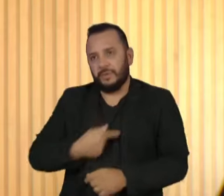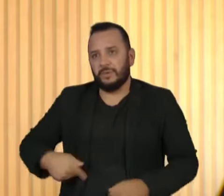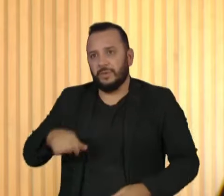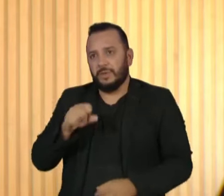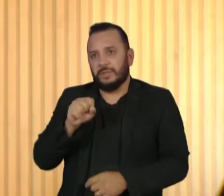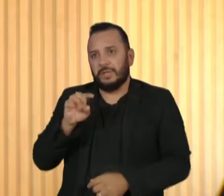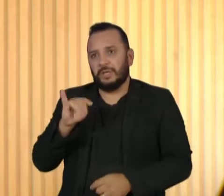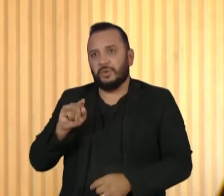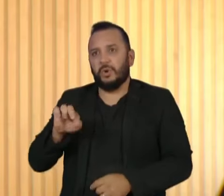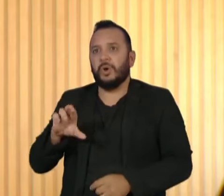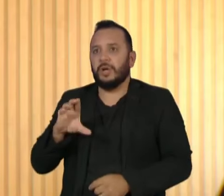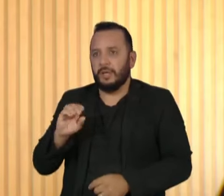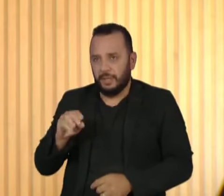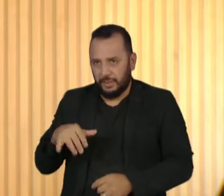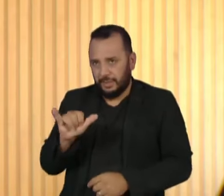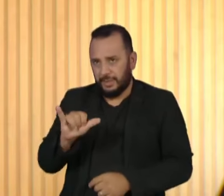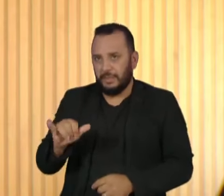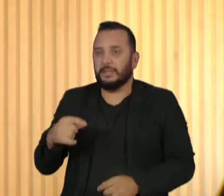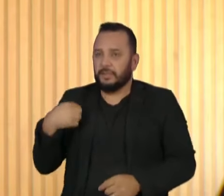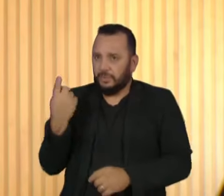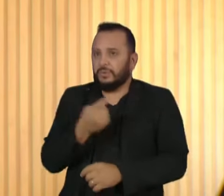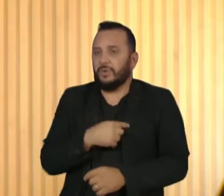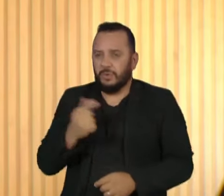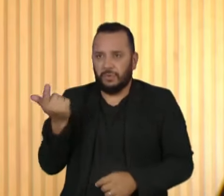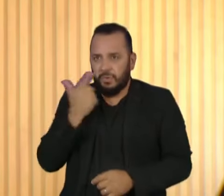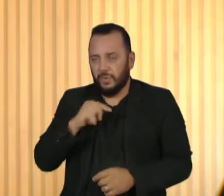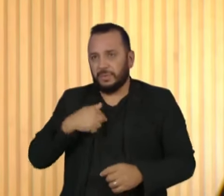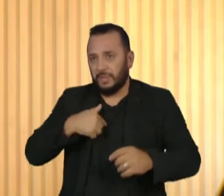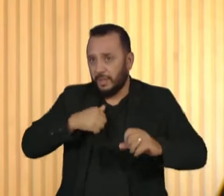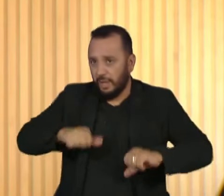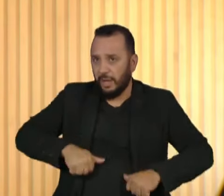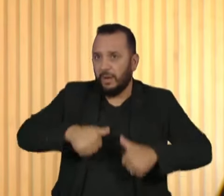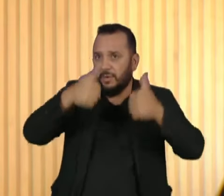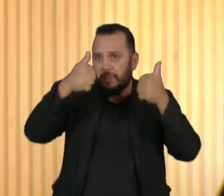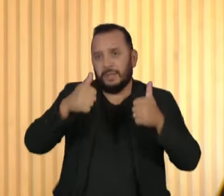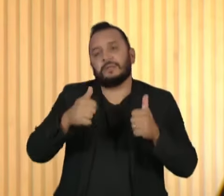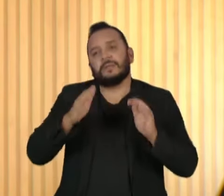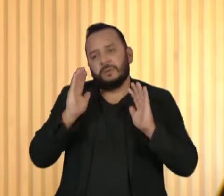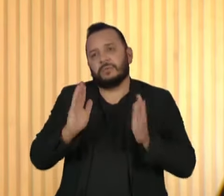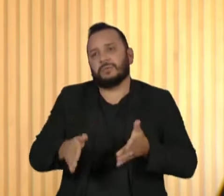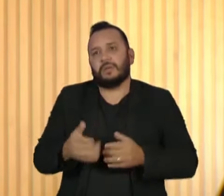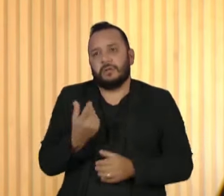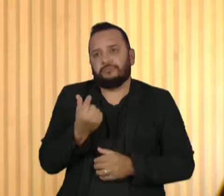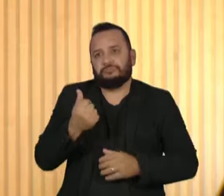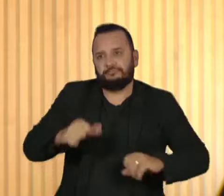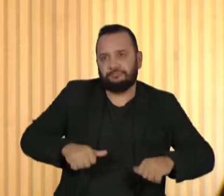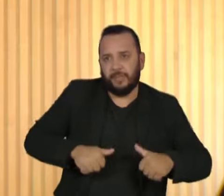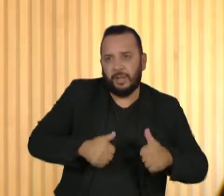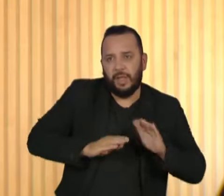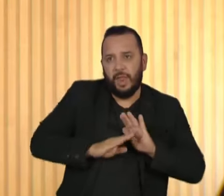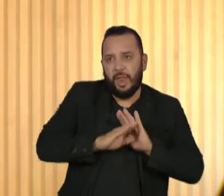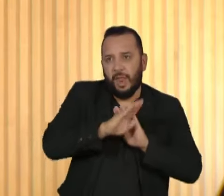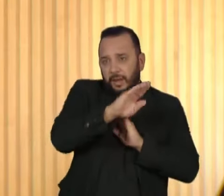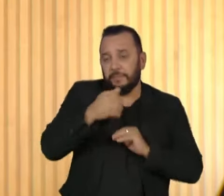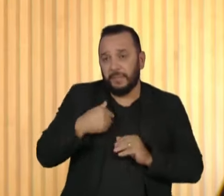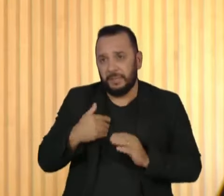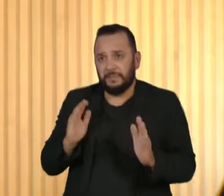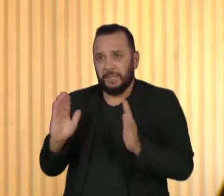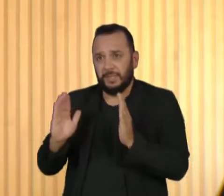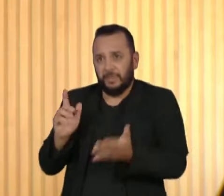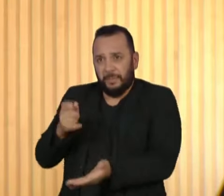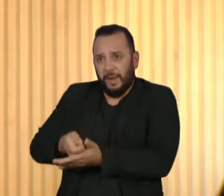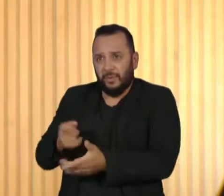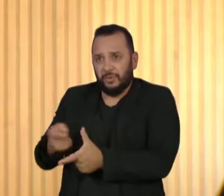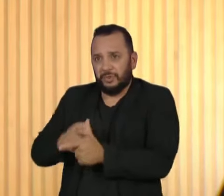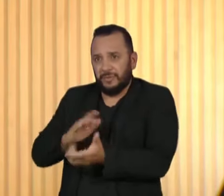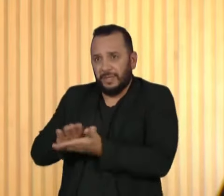a mim, até que nós pudéssemos aderir ao regime de recuperação fiscal, justamente essa liminar permitiu que o Estado não pagasse a dívida naquele período para ir